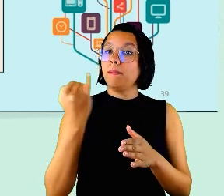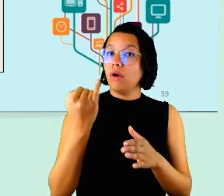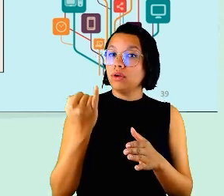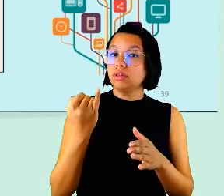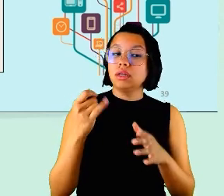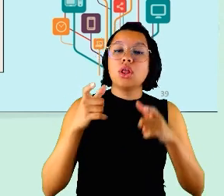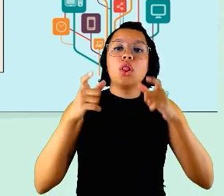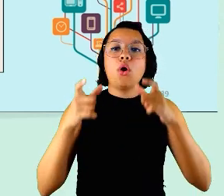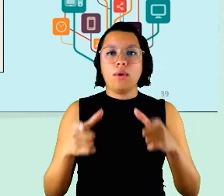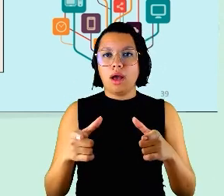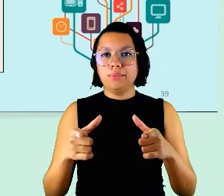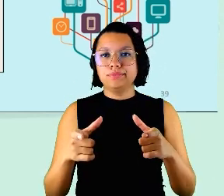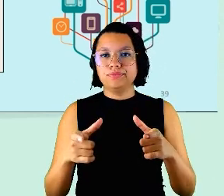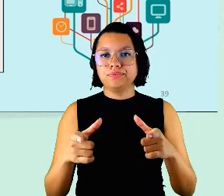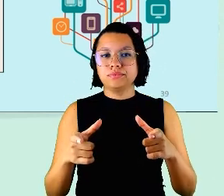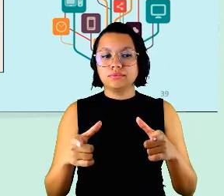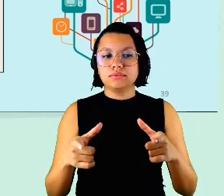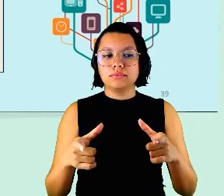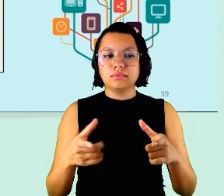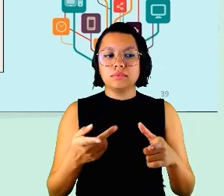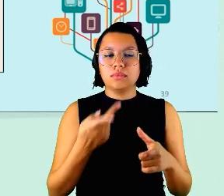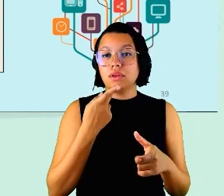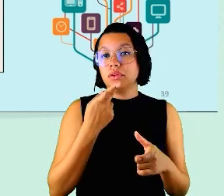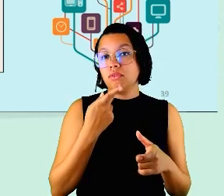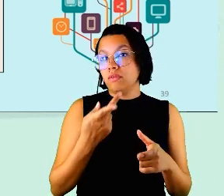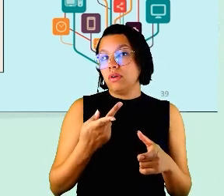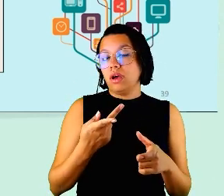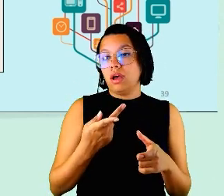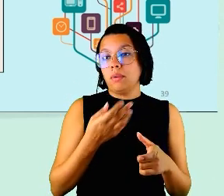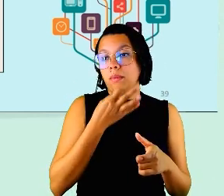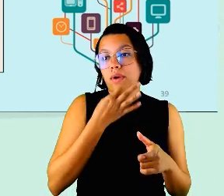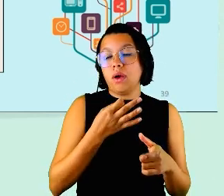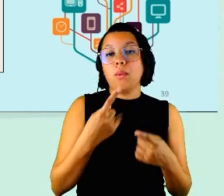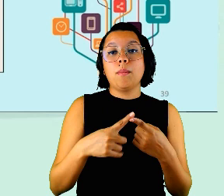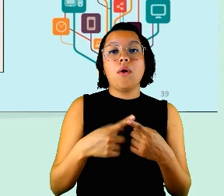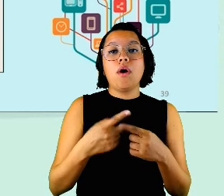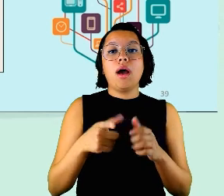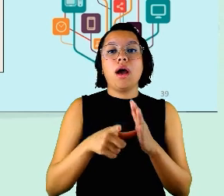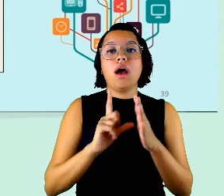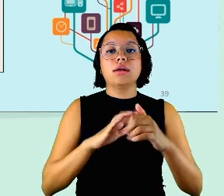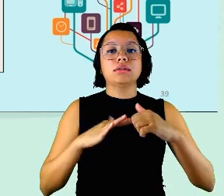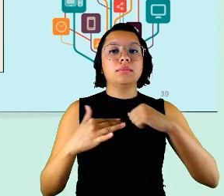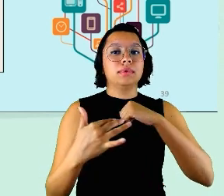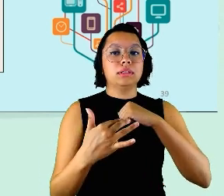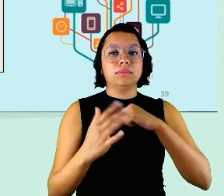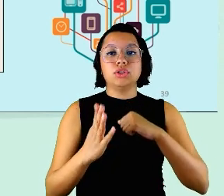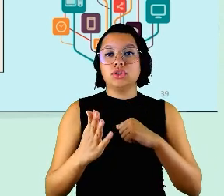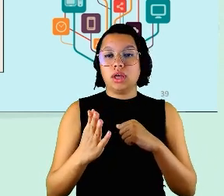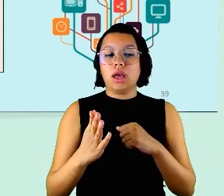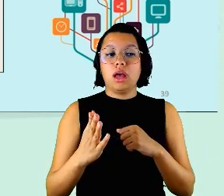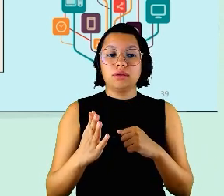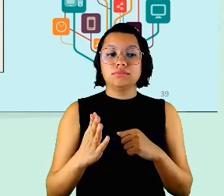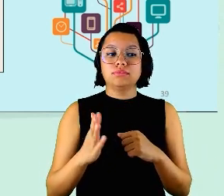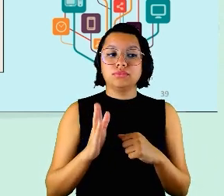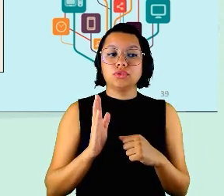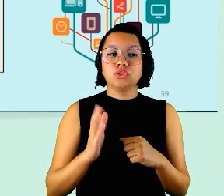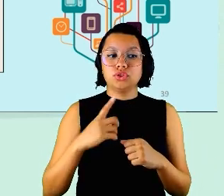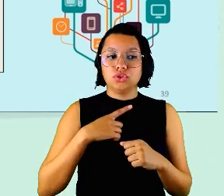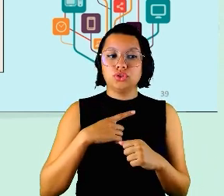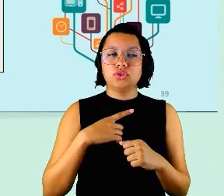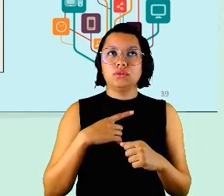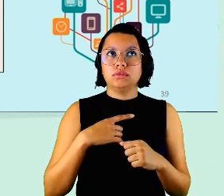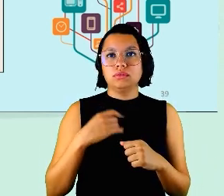que eu queria deixar esse comentário porque antes da pandemia a gente já estava com algo muito importante